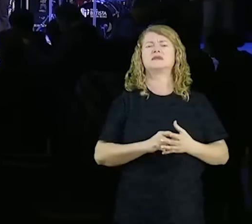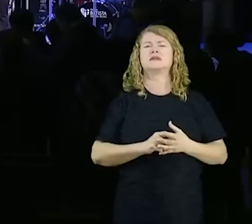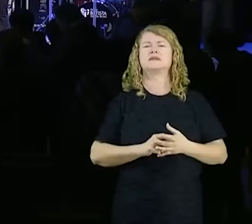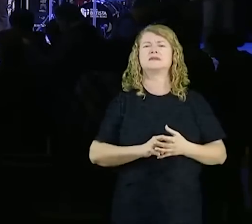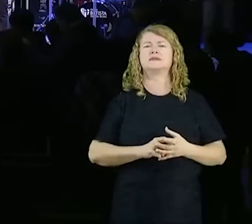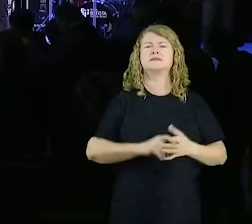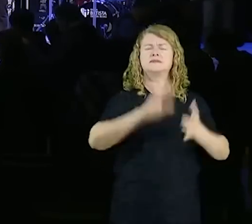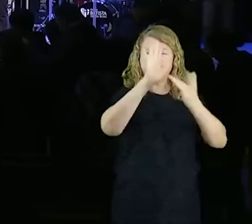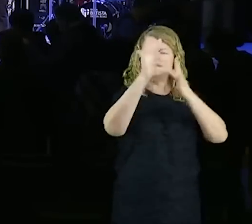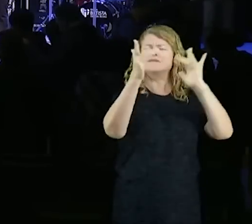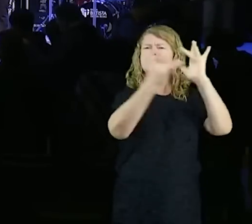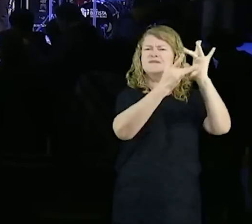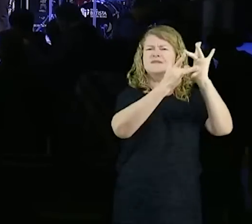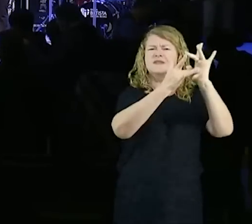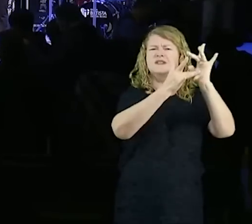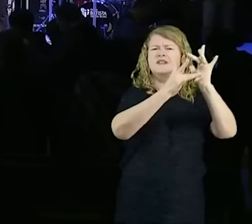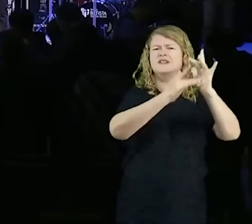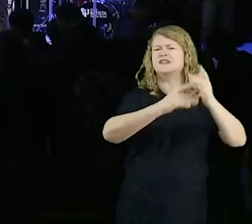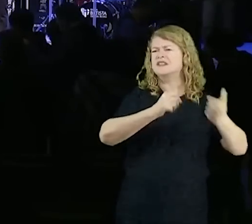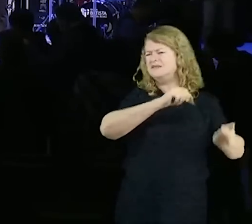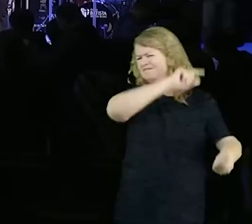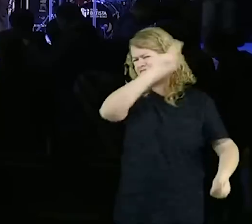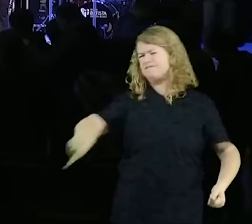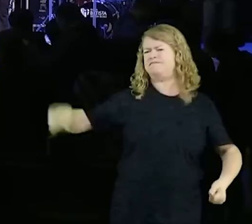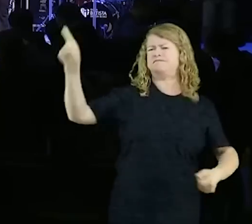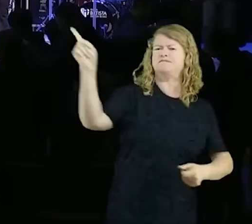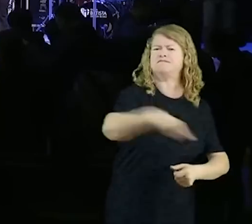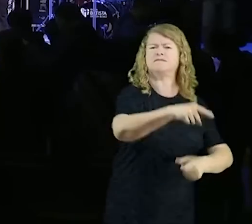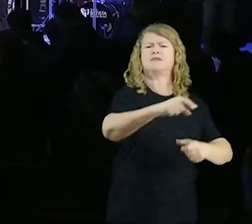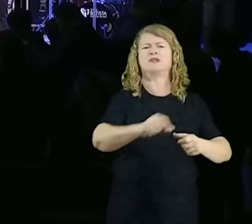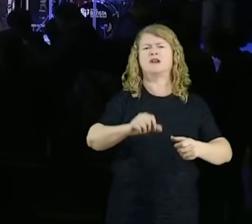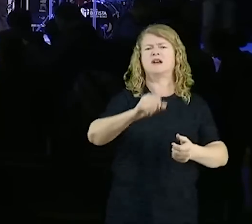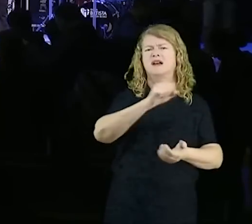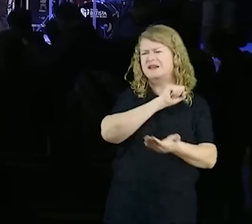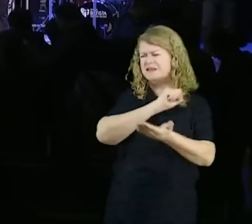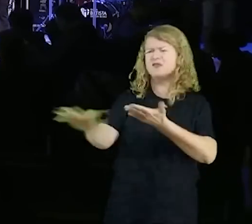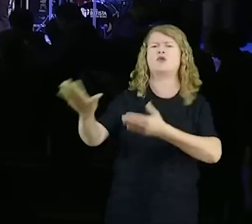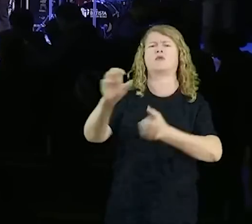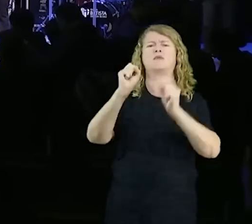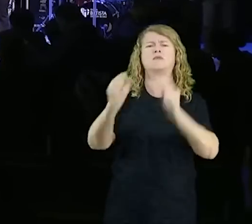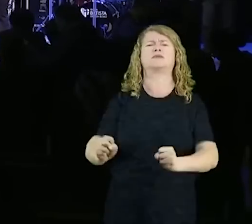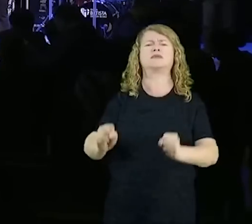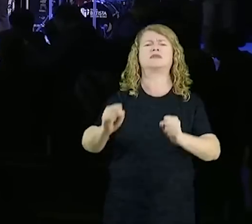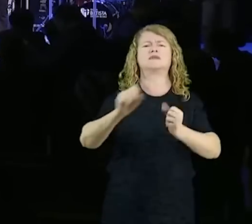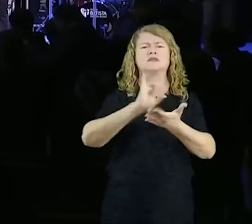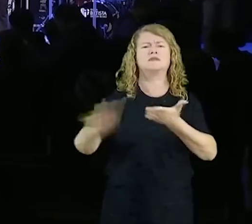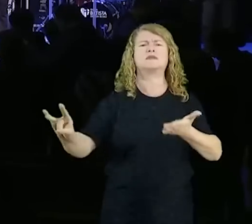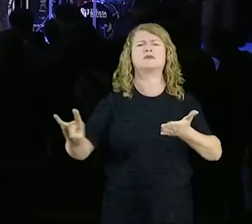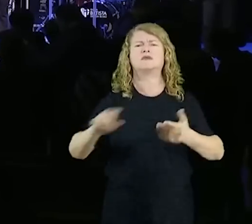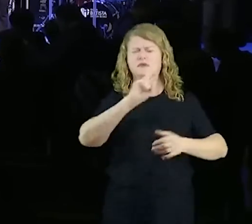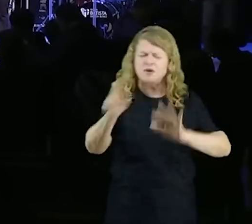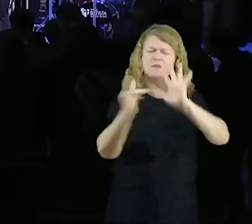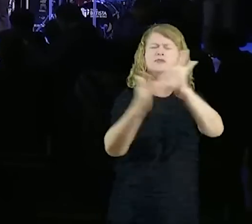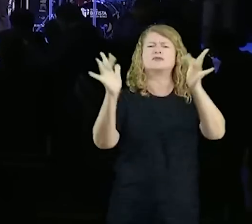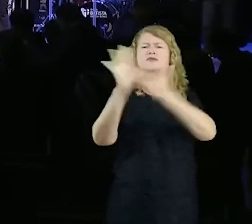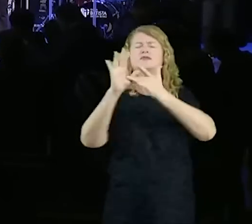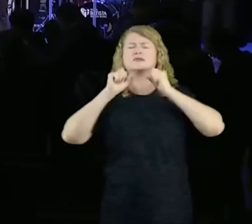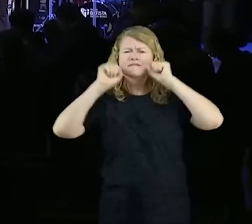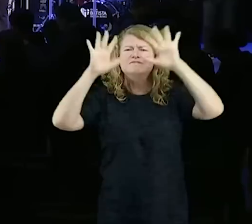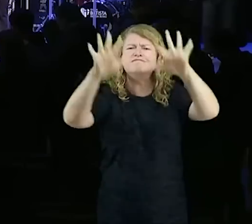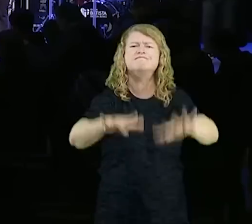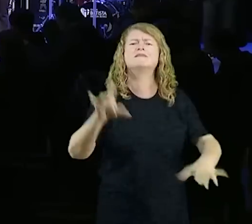tirou as armas do inimigo, em nome de Jesus, nós cumprimos cada uma dessas vidas, essas vidas aqui,